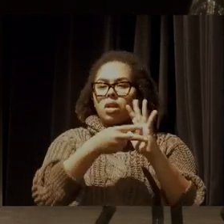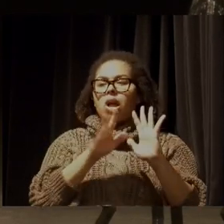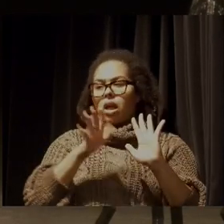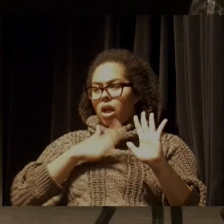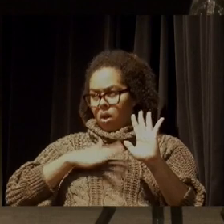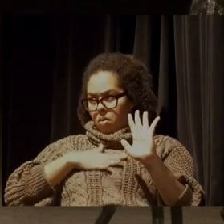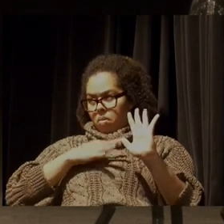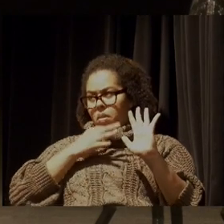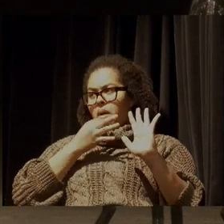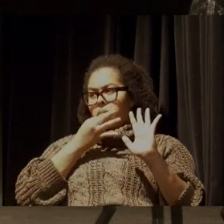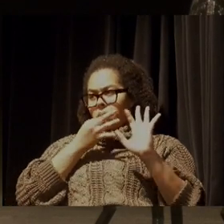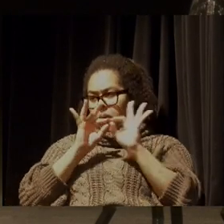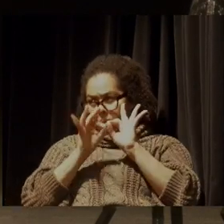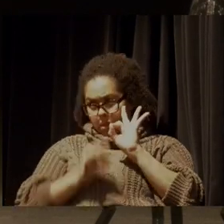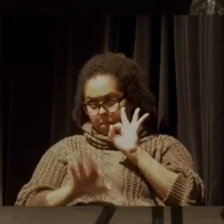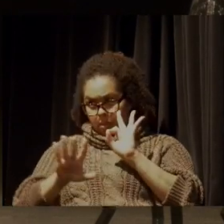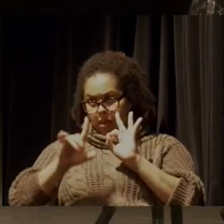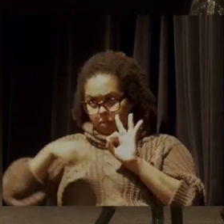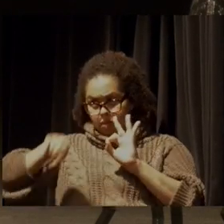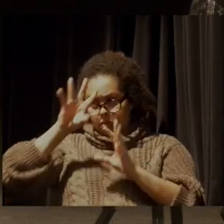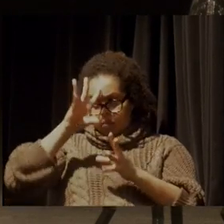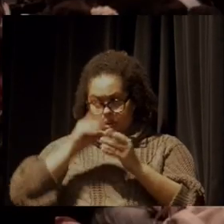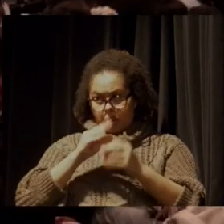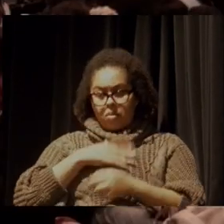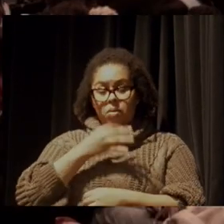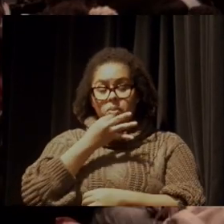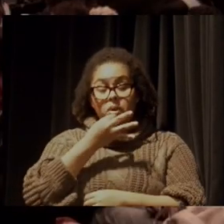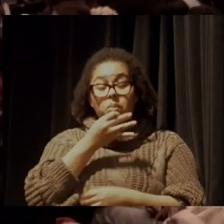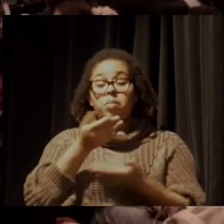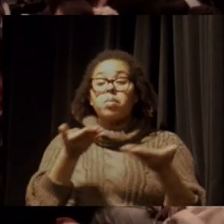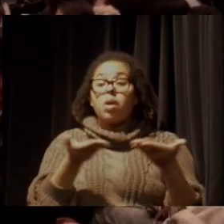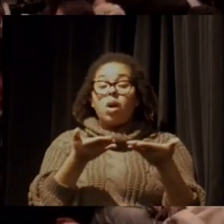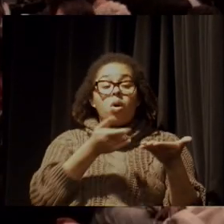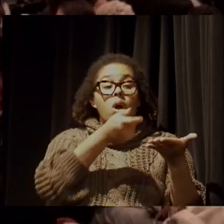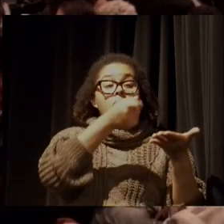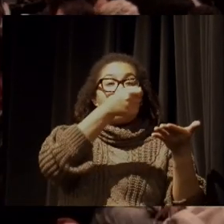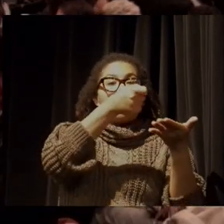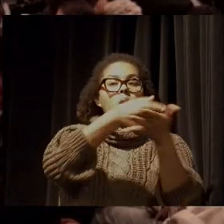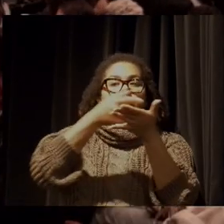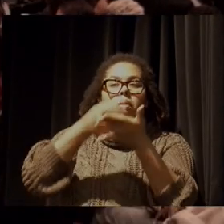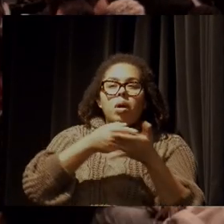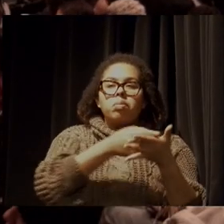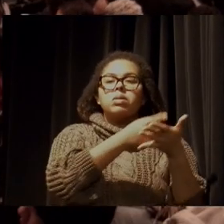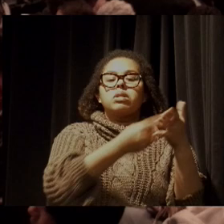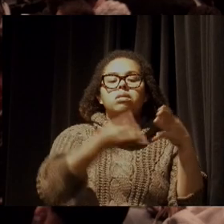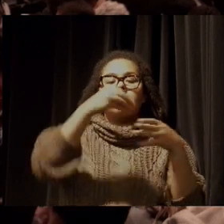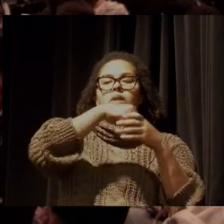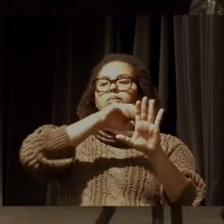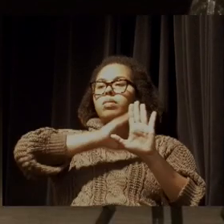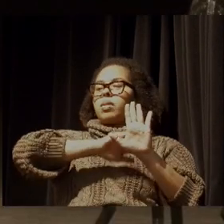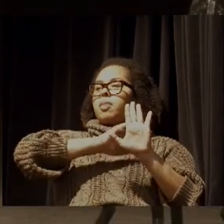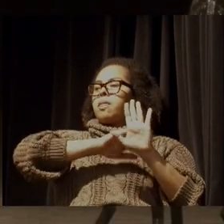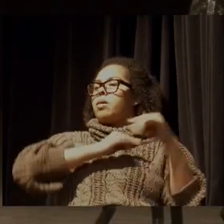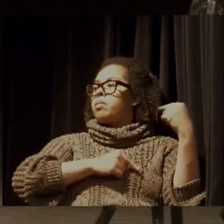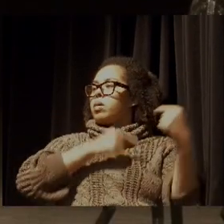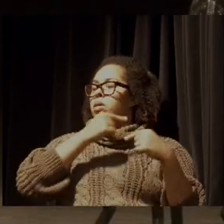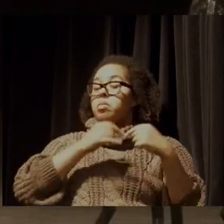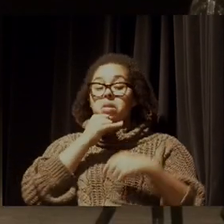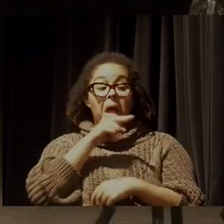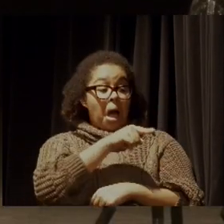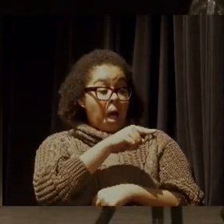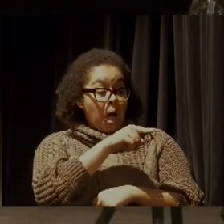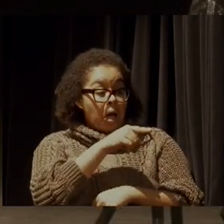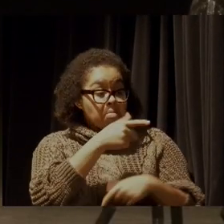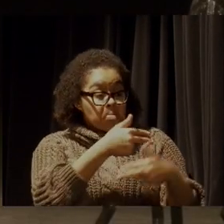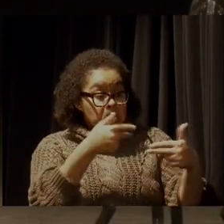chegar. Quer dizer, o consumo hoje tem um papel político fundamental. Se eu digo que vou consumir produto